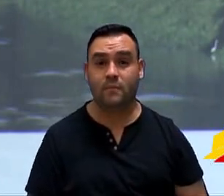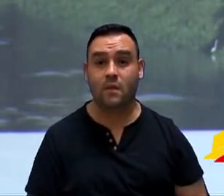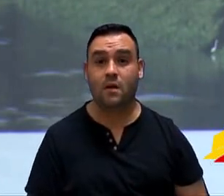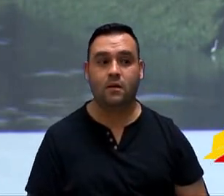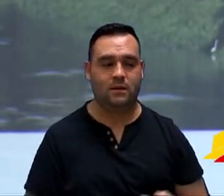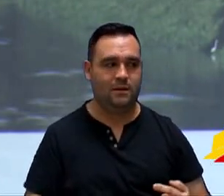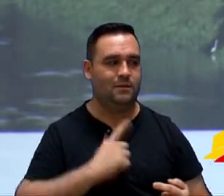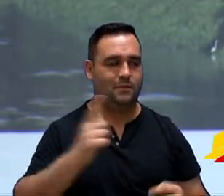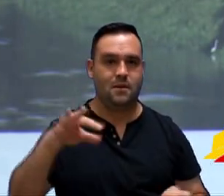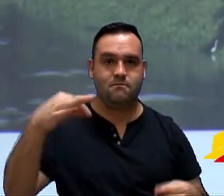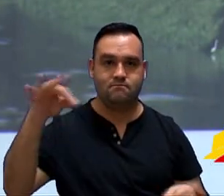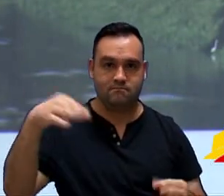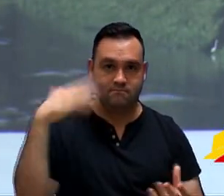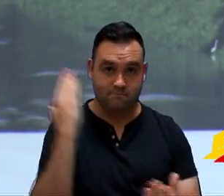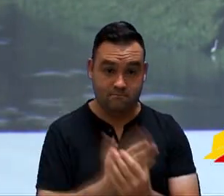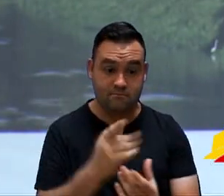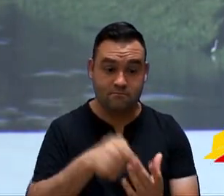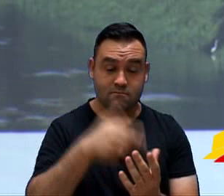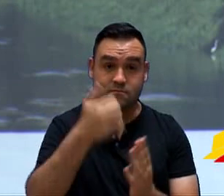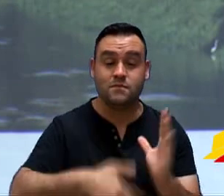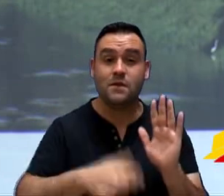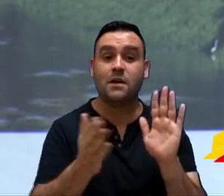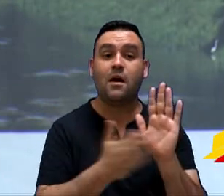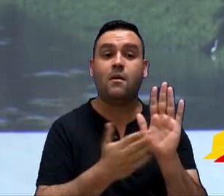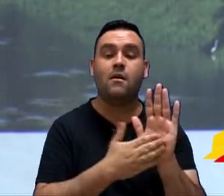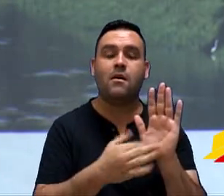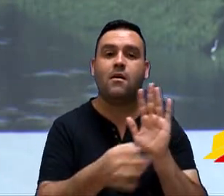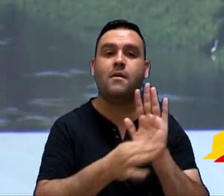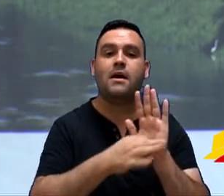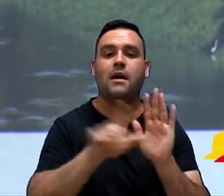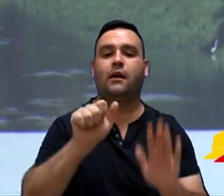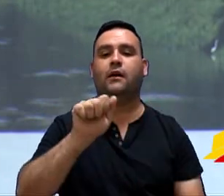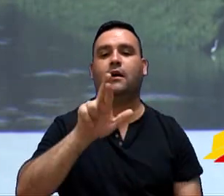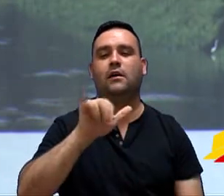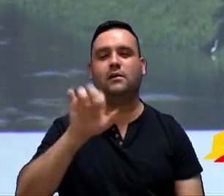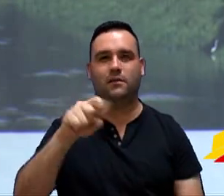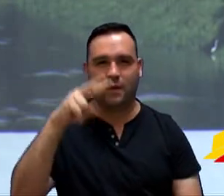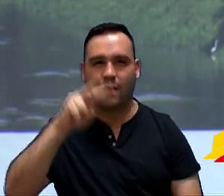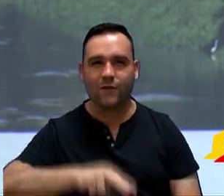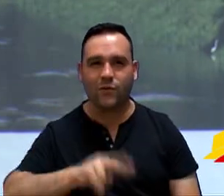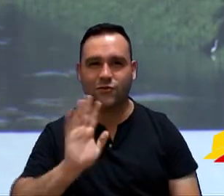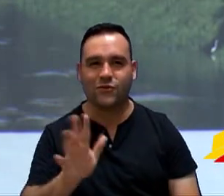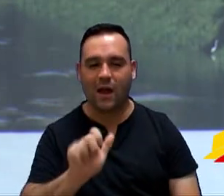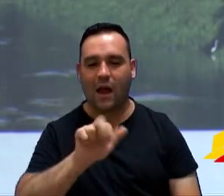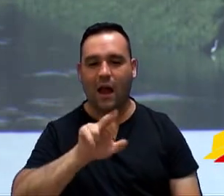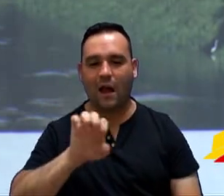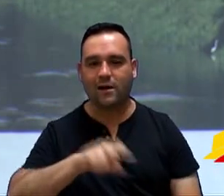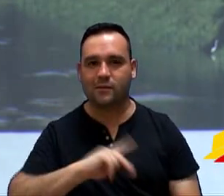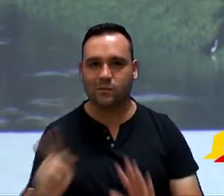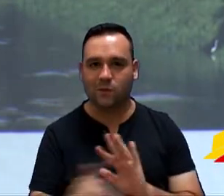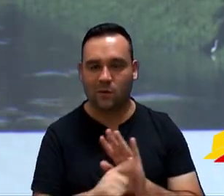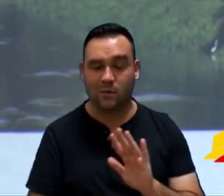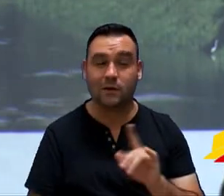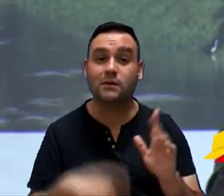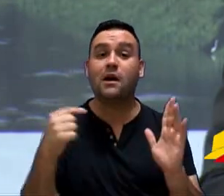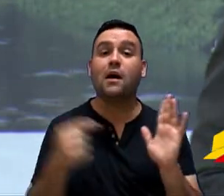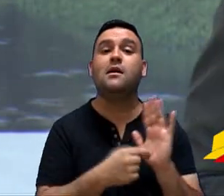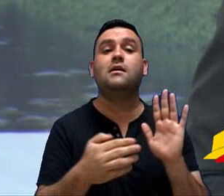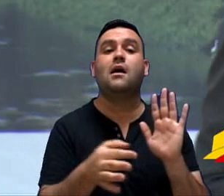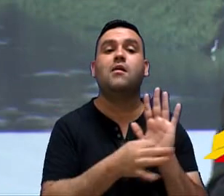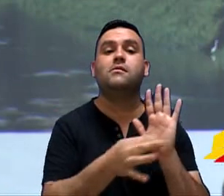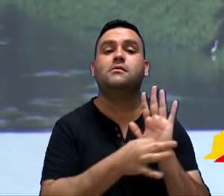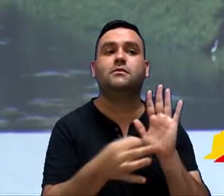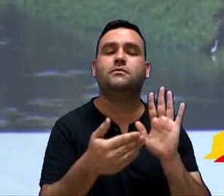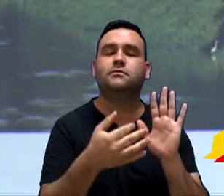nesse encartado, nós temos aqui um parecer jurídico da Ares. Alguém chegou a ler esse parecer jurídico aí? Esse parecer